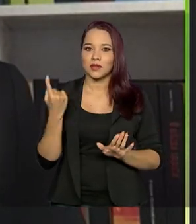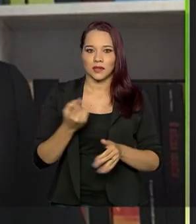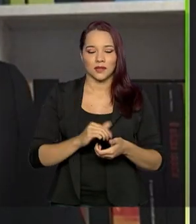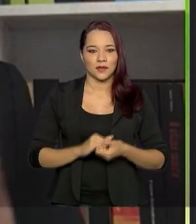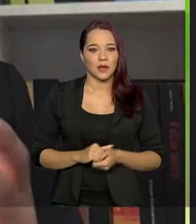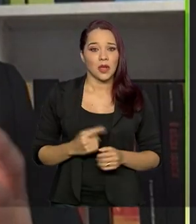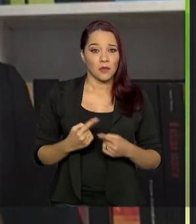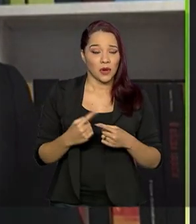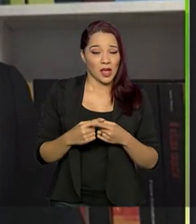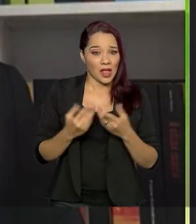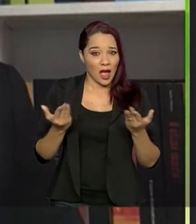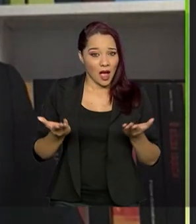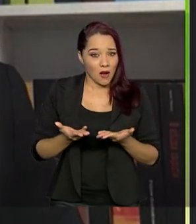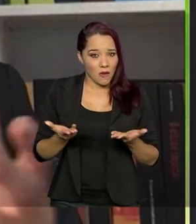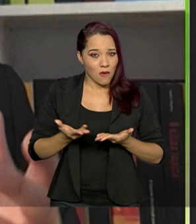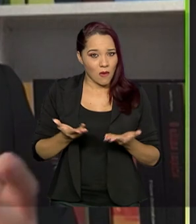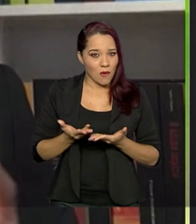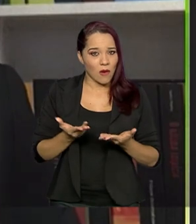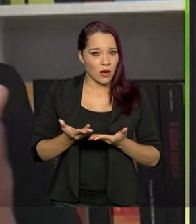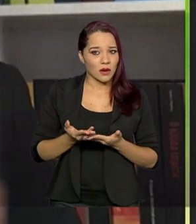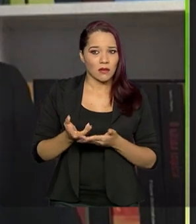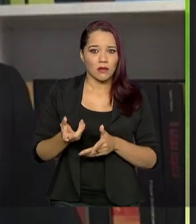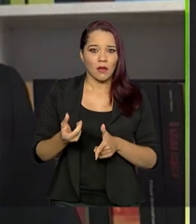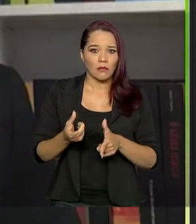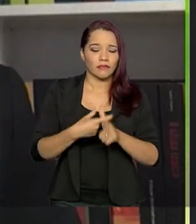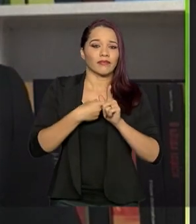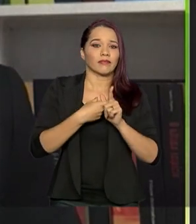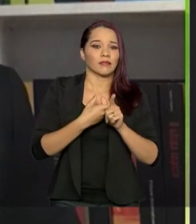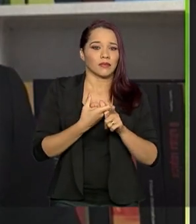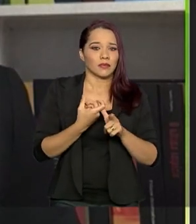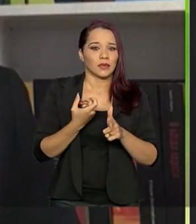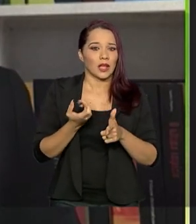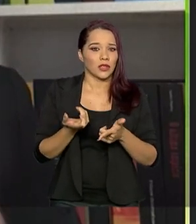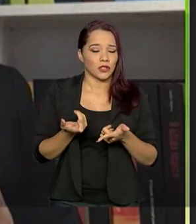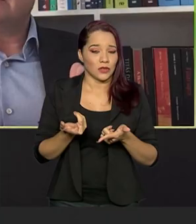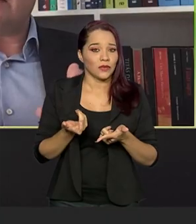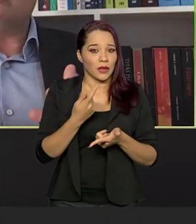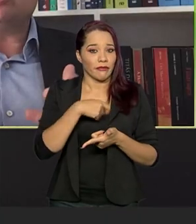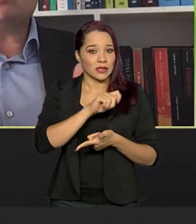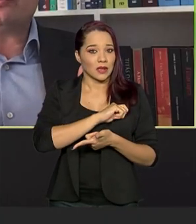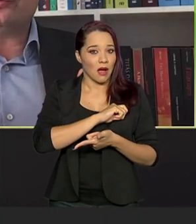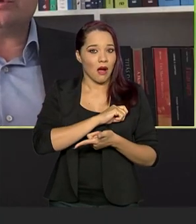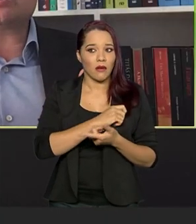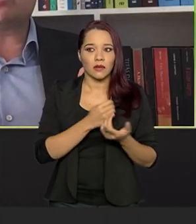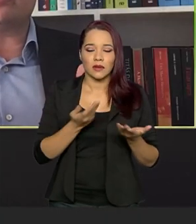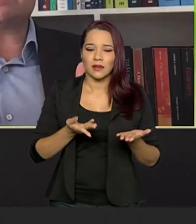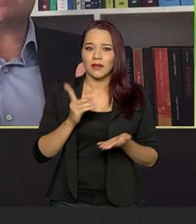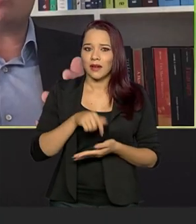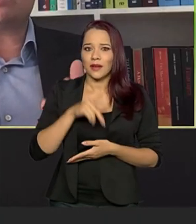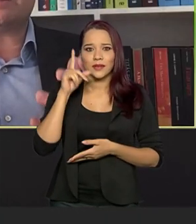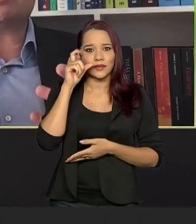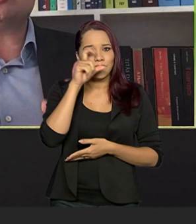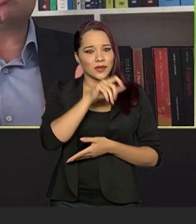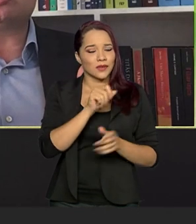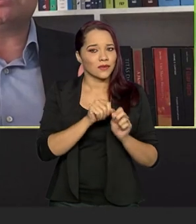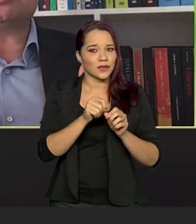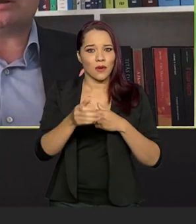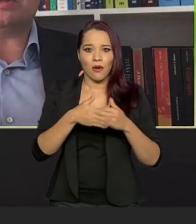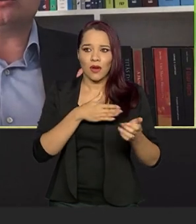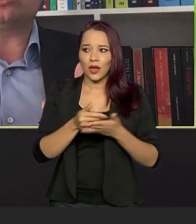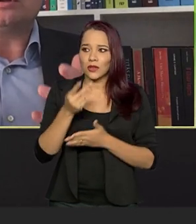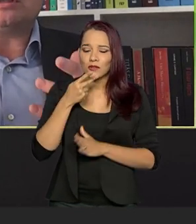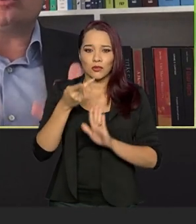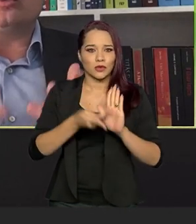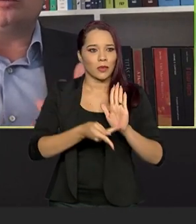porque diante do déficit fiscal, como a professora Tatiana falou, é muito difícil fazer qualquer tipo de